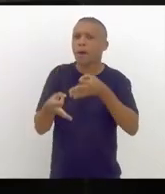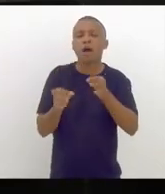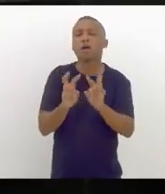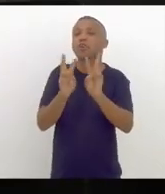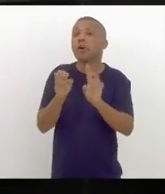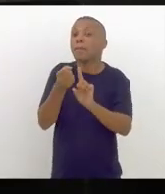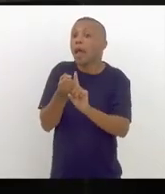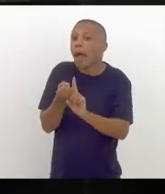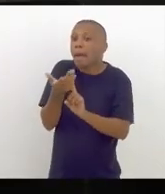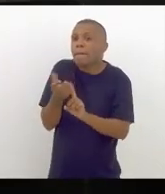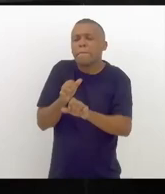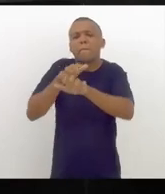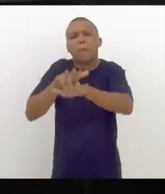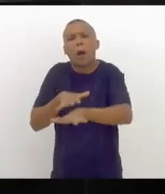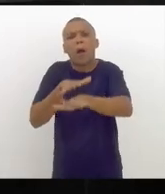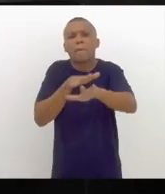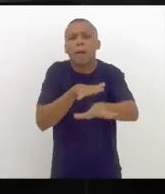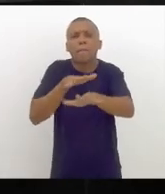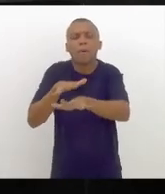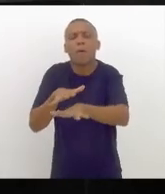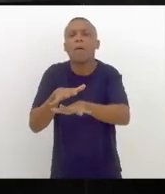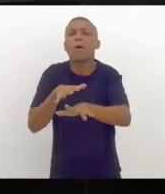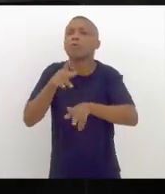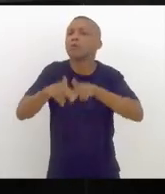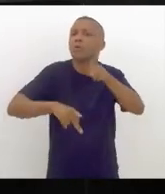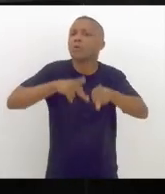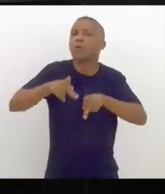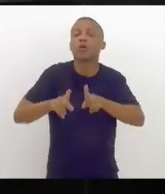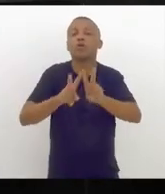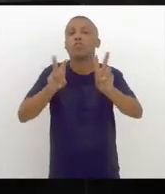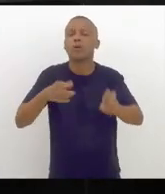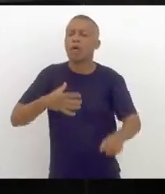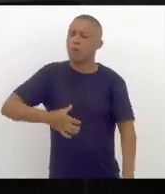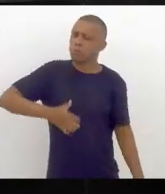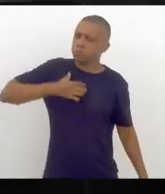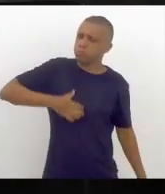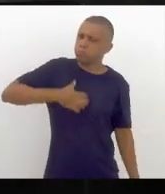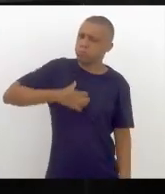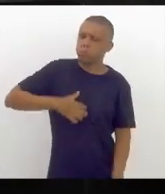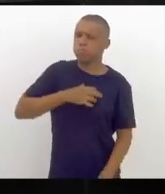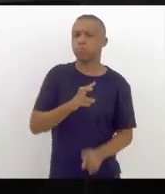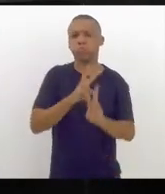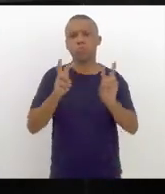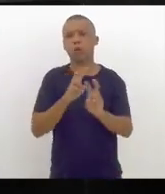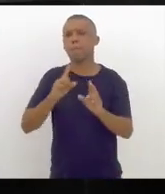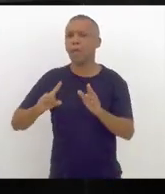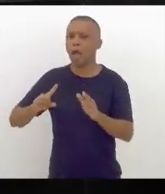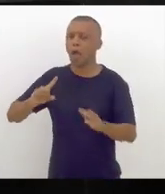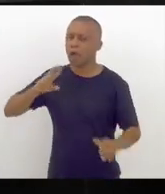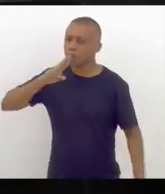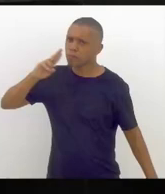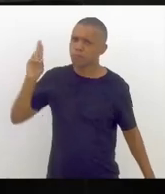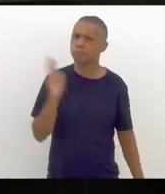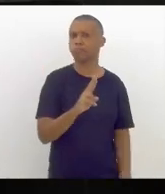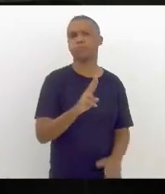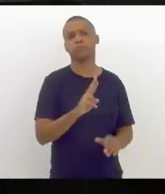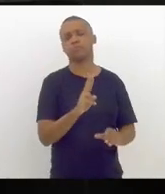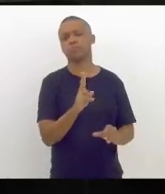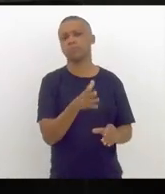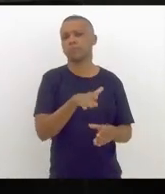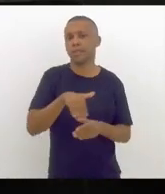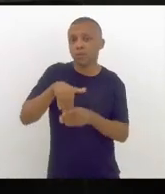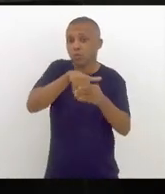manifestação popular com relação à sua indignação no resultado das urnas. Ora, se nós